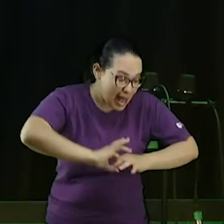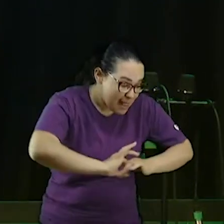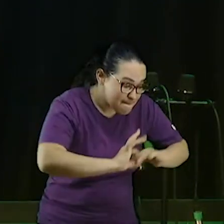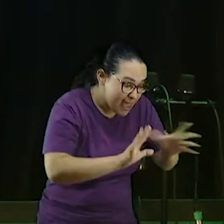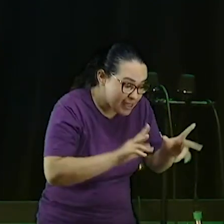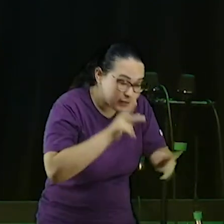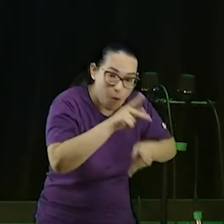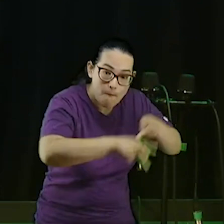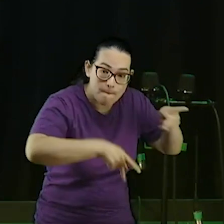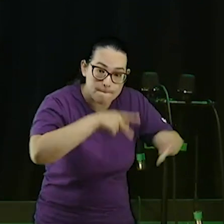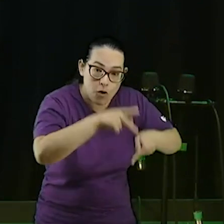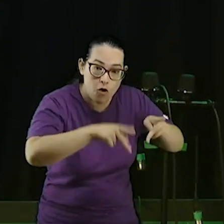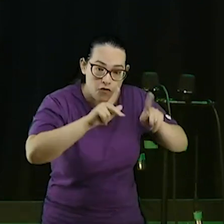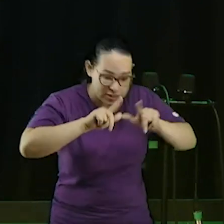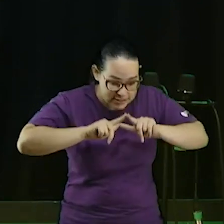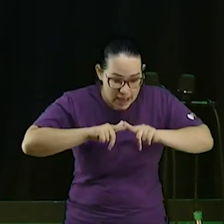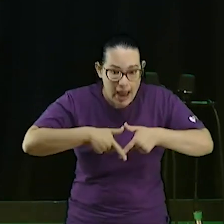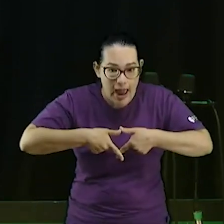do cativeiro,